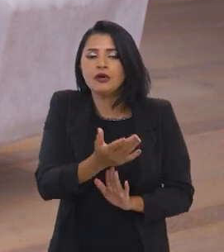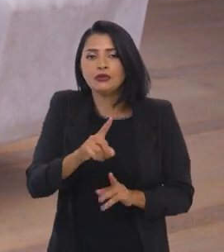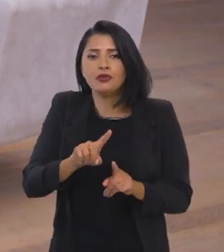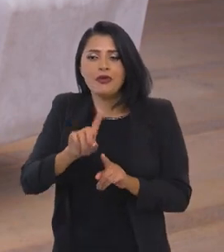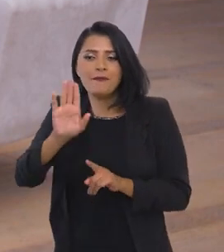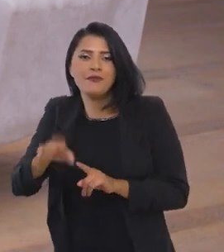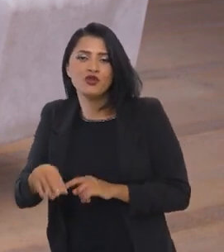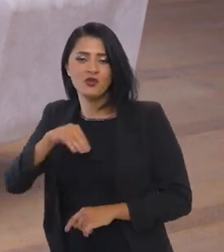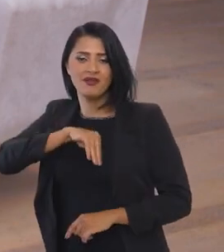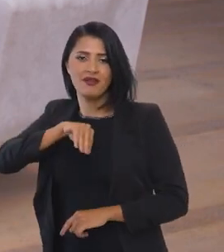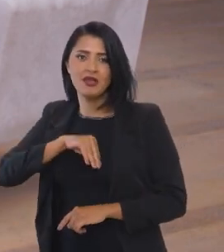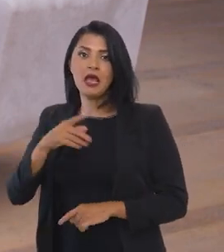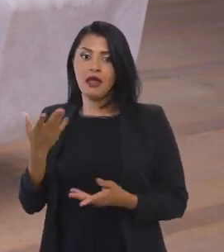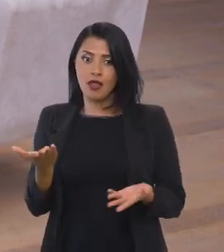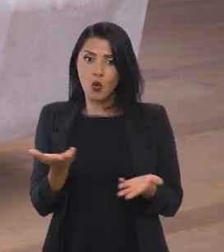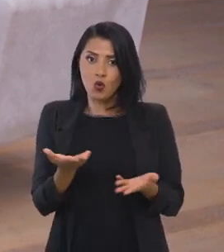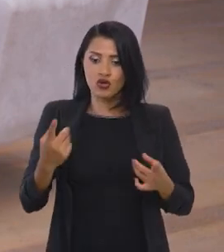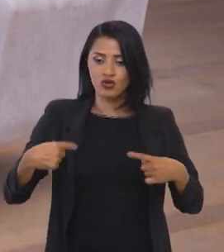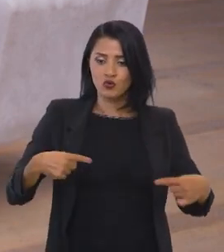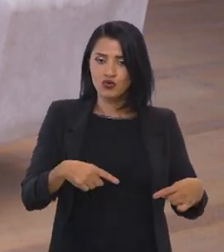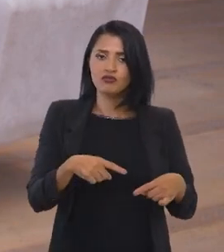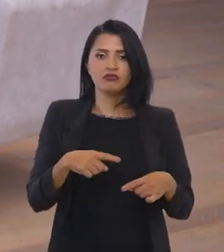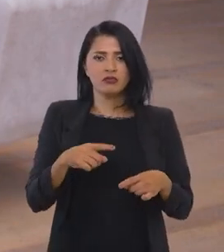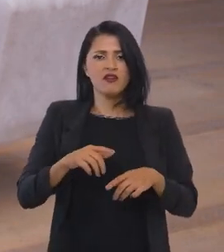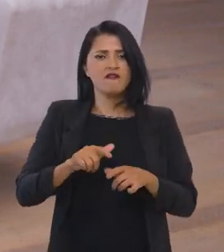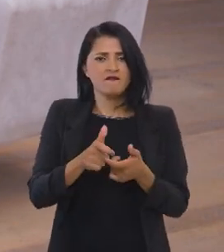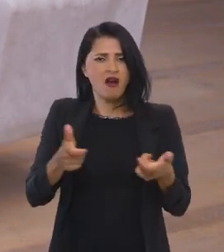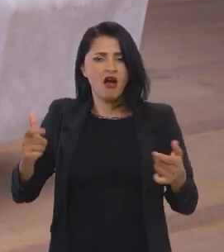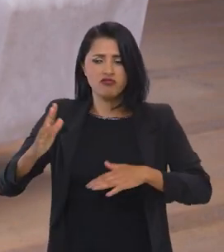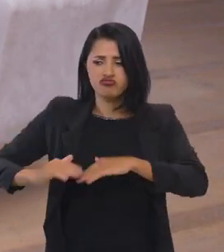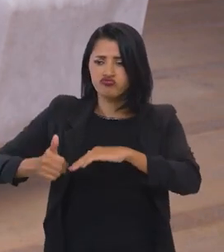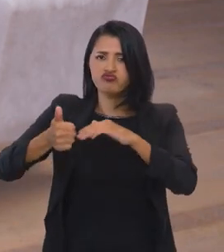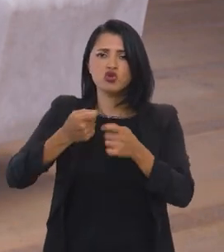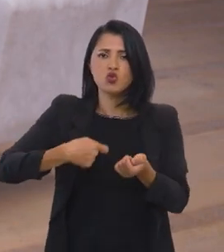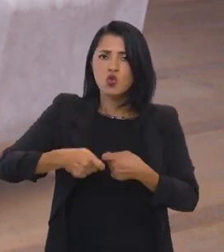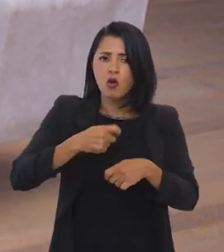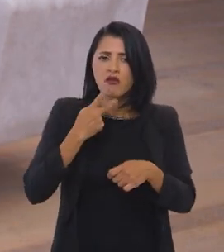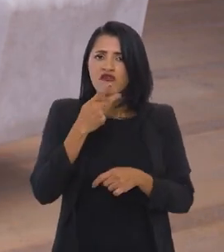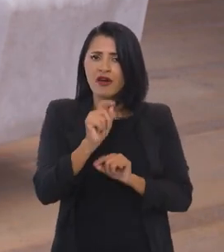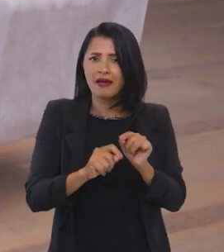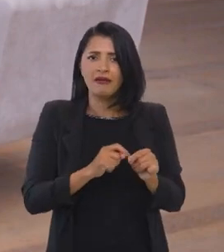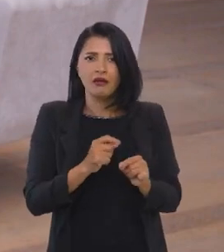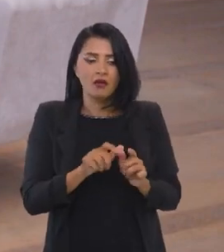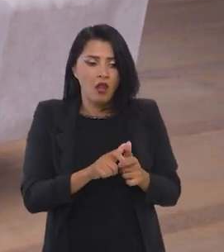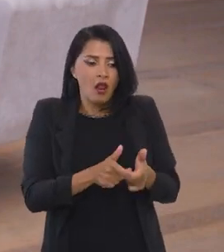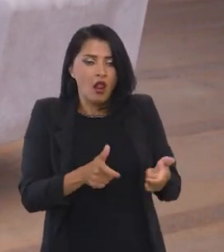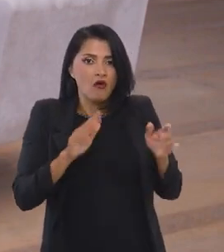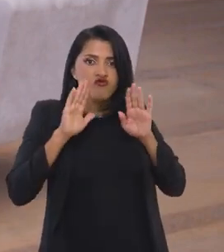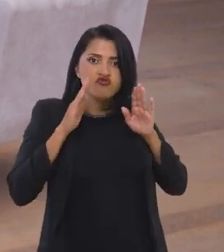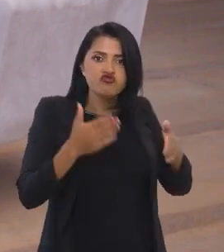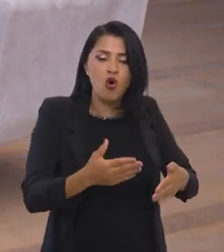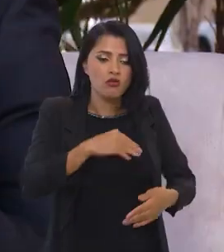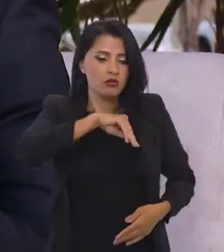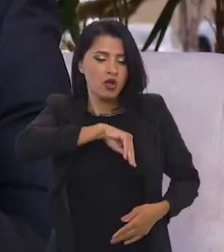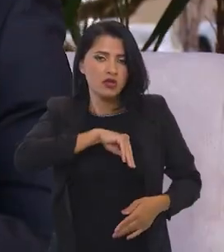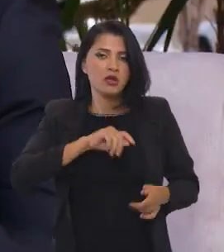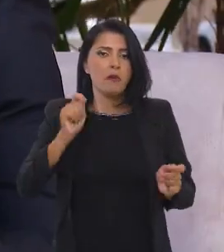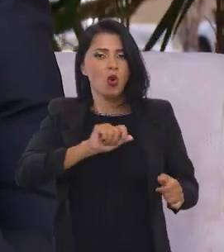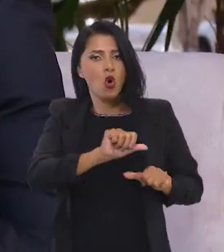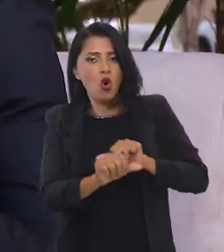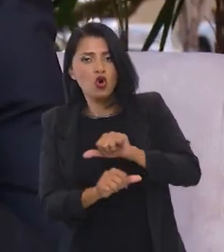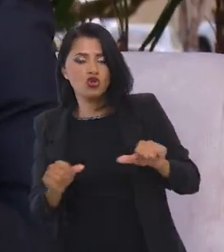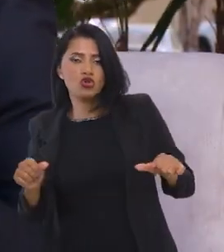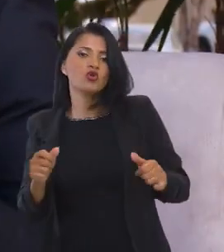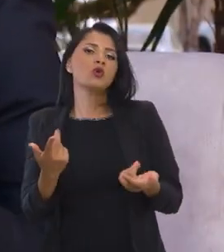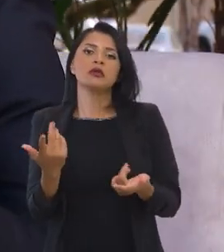Exatamente. Que é o que a gente está discutindo aqui. Exatamente. E muitos economistas também apontam que essa concentração de renda no Brasil, que